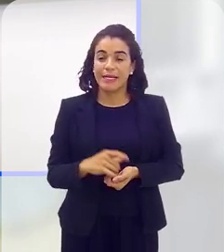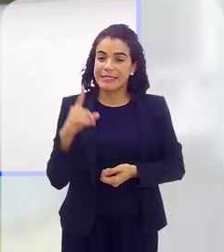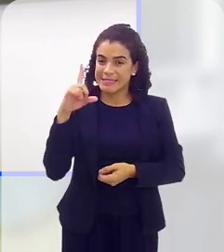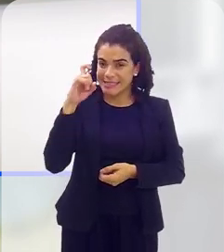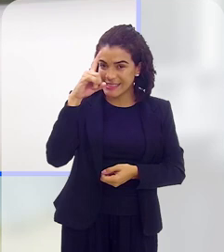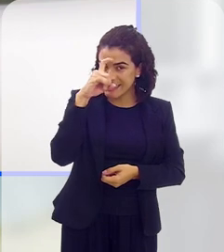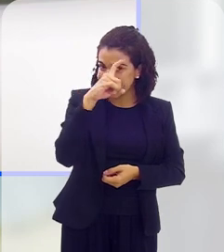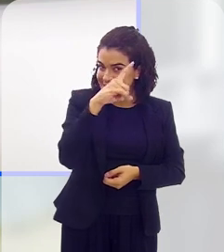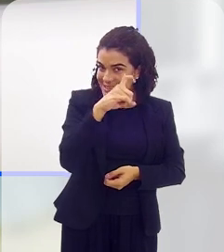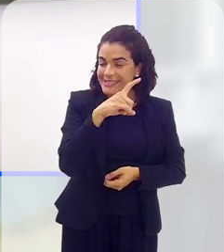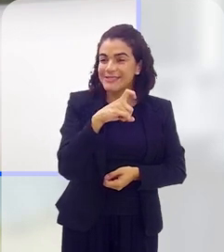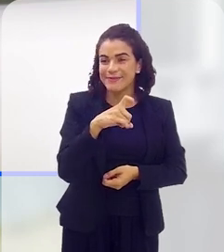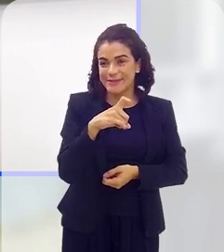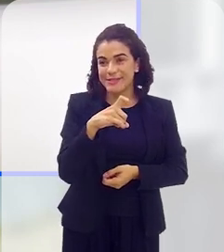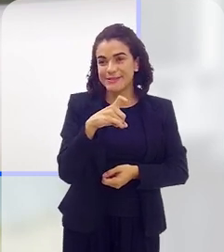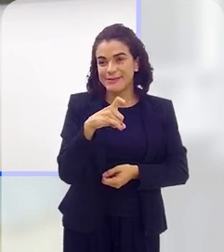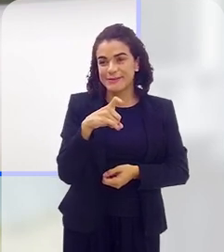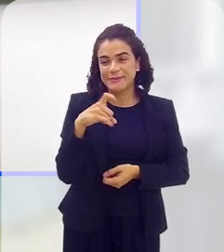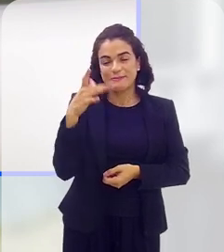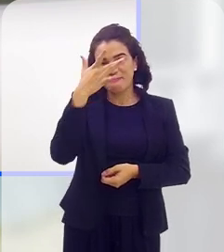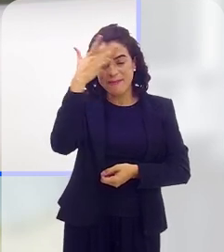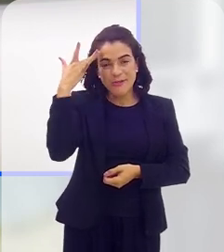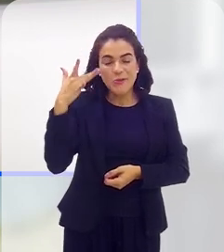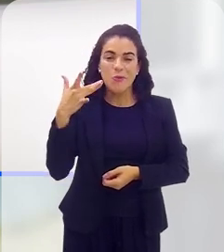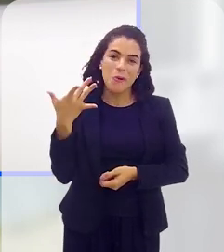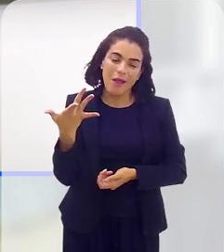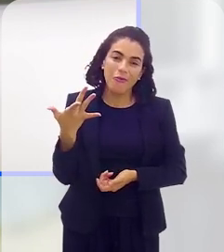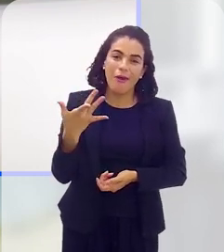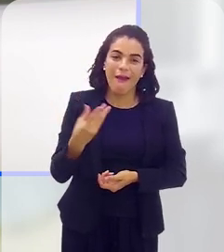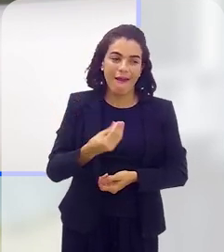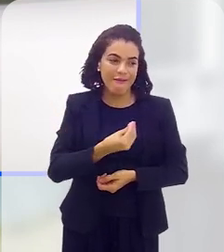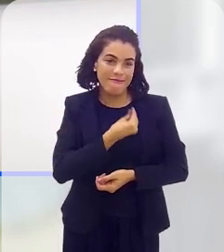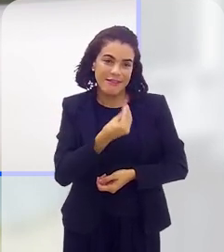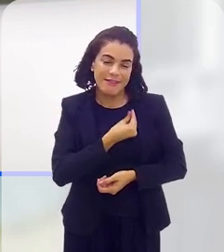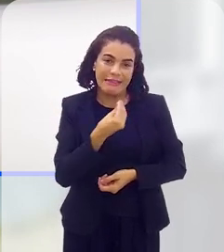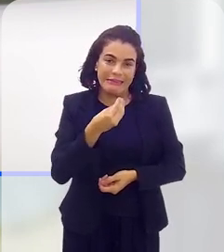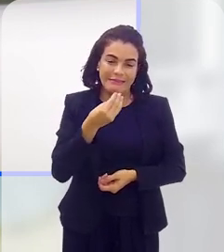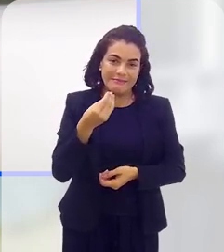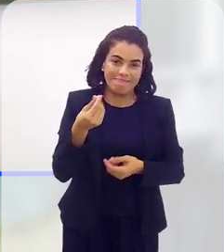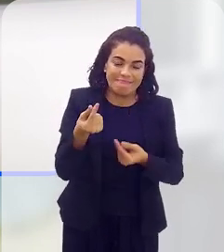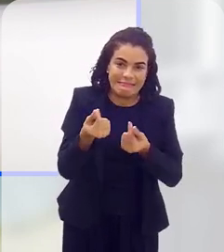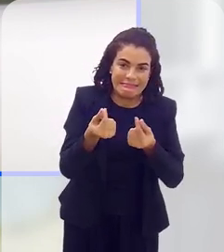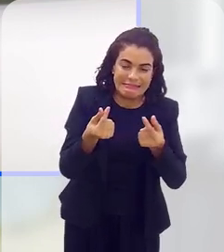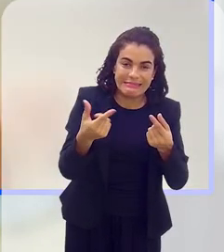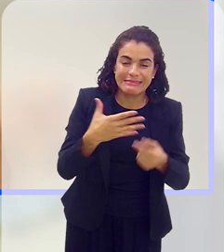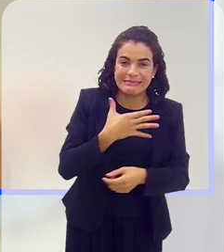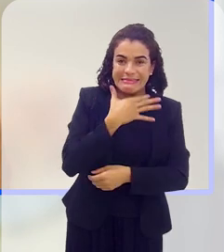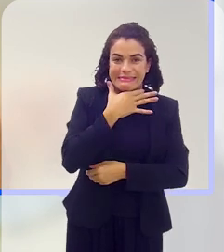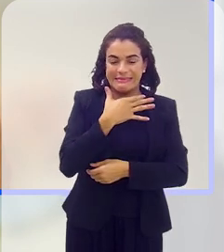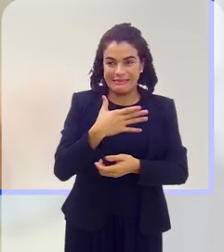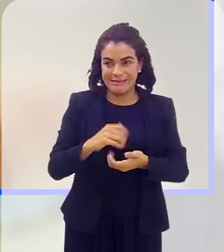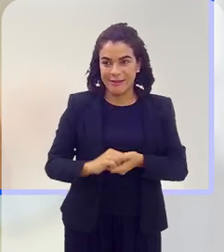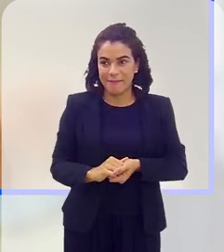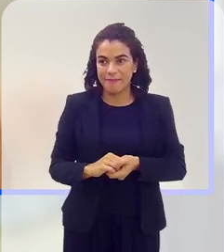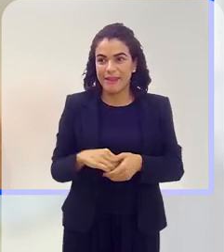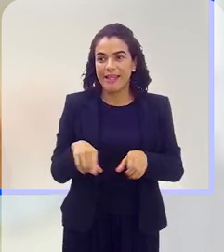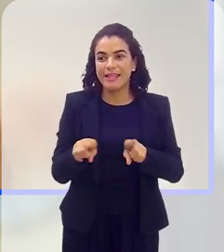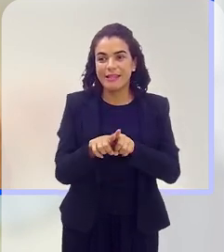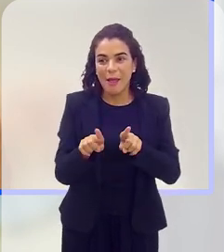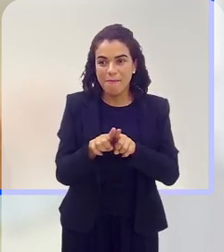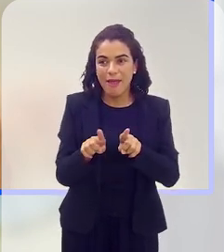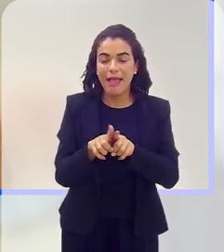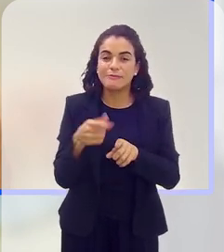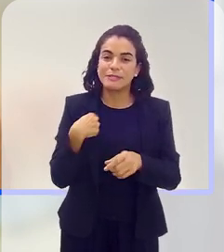dificilmente alguém com condição financeira para arcar com o tratamento do medicamento. E aí você